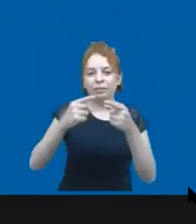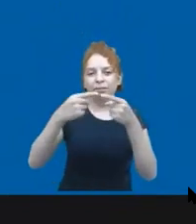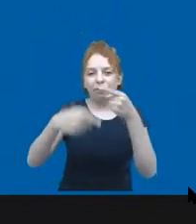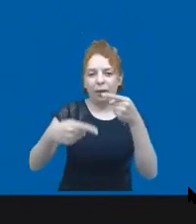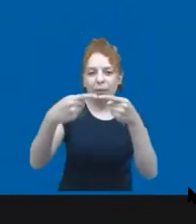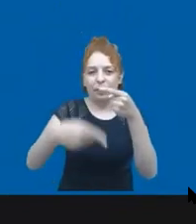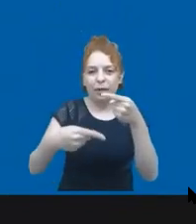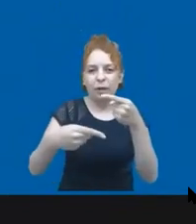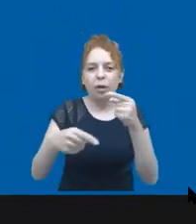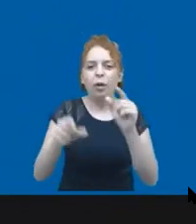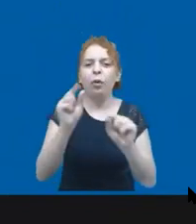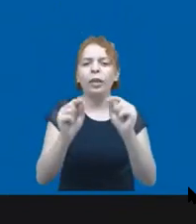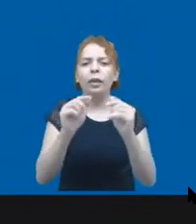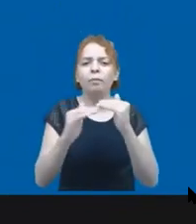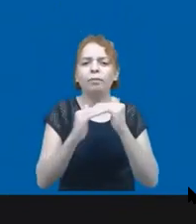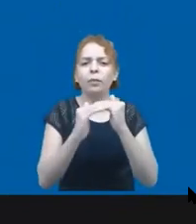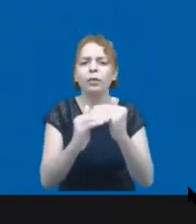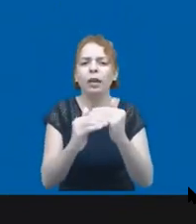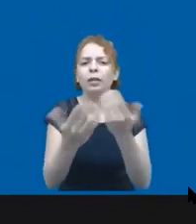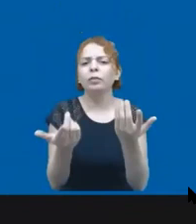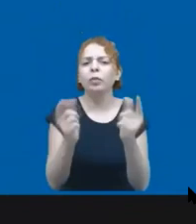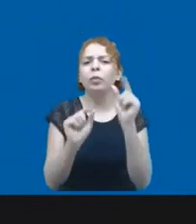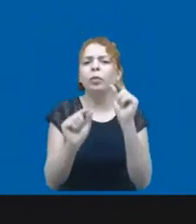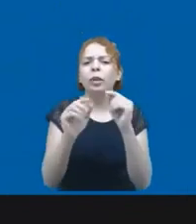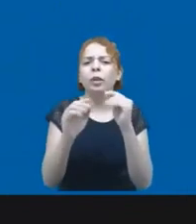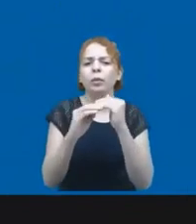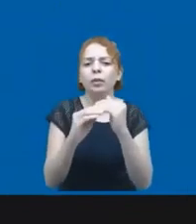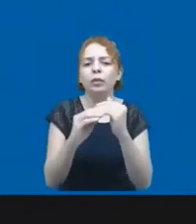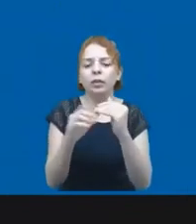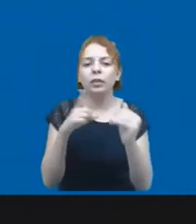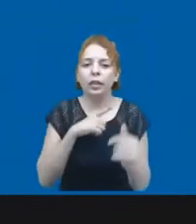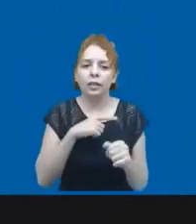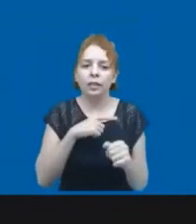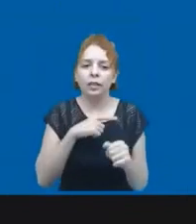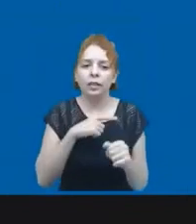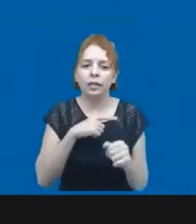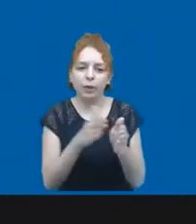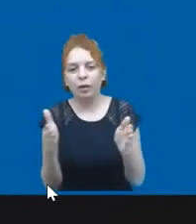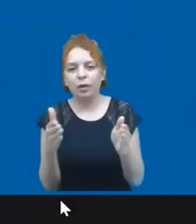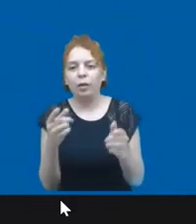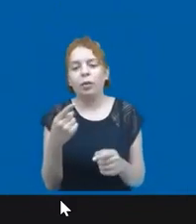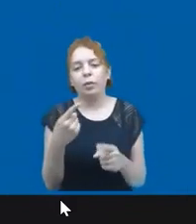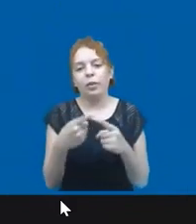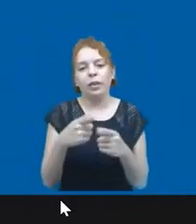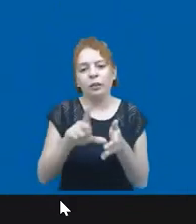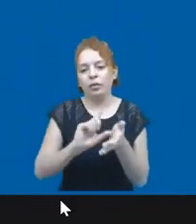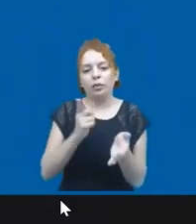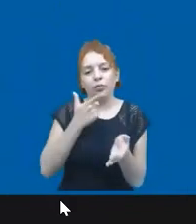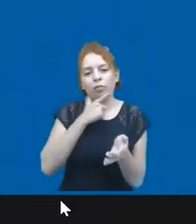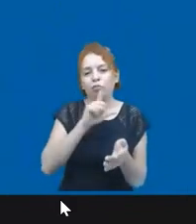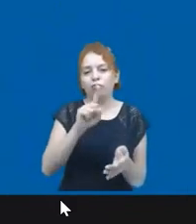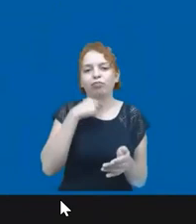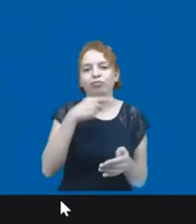sobre o que é igualdade pra você. Vou te dar um pouquinho mais de tempo, uns cinco minutinhos, de como você não conseguiu passar mais